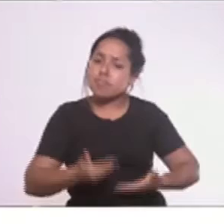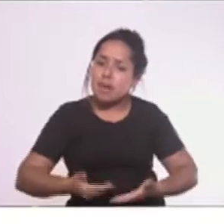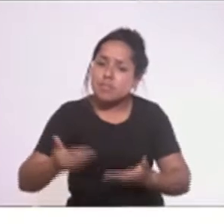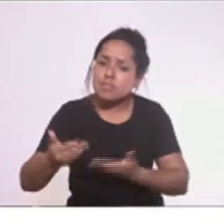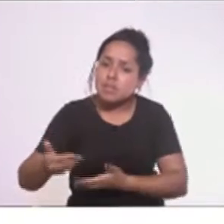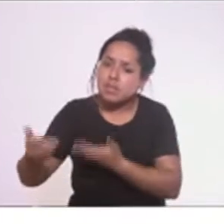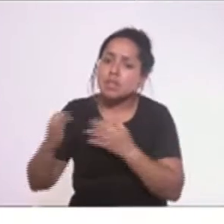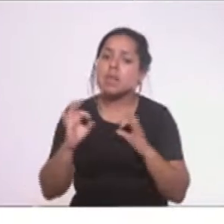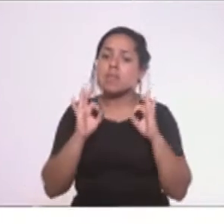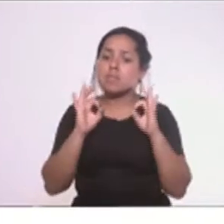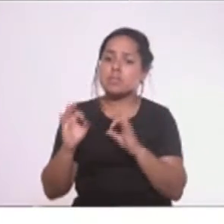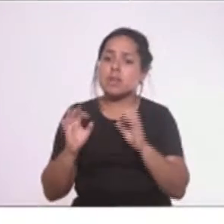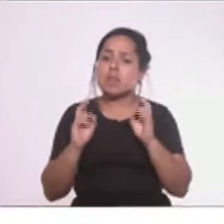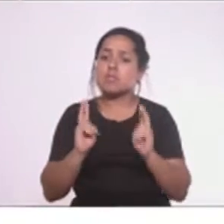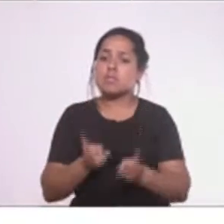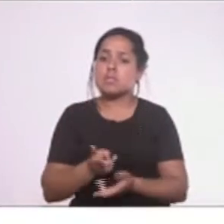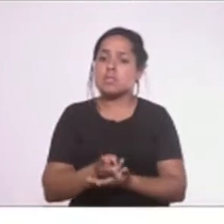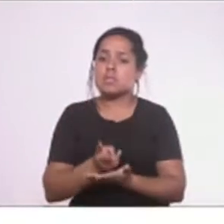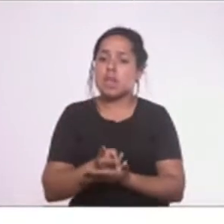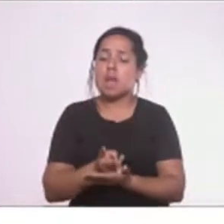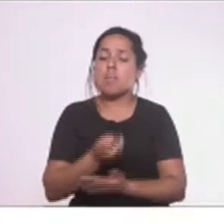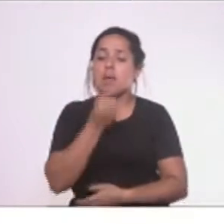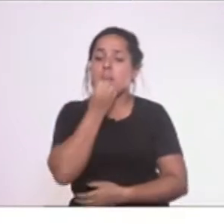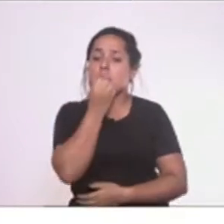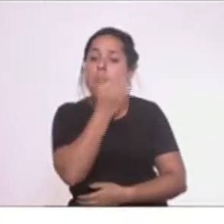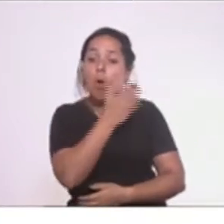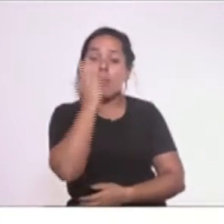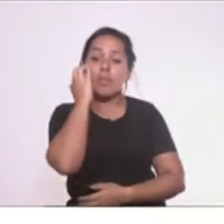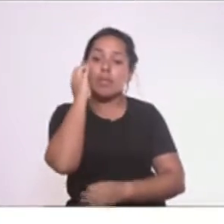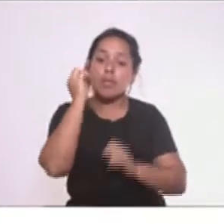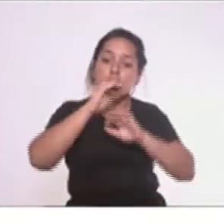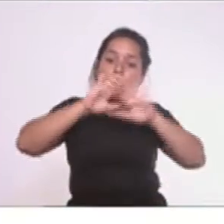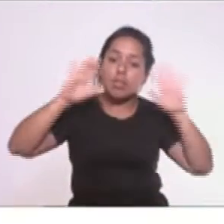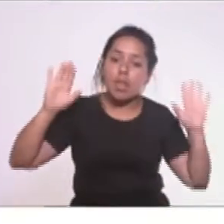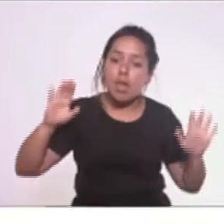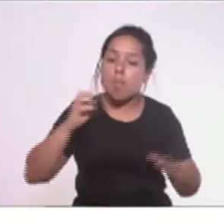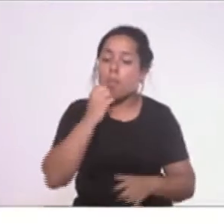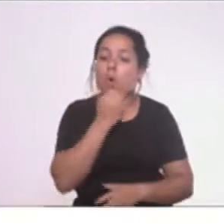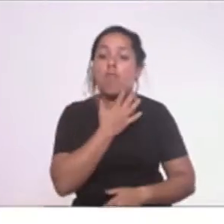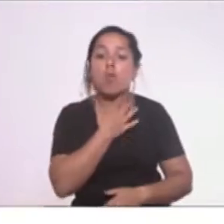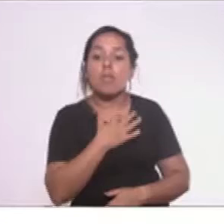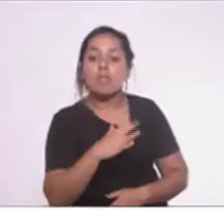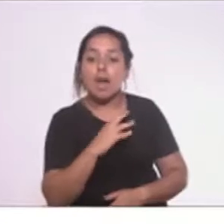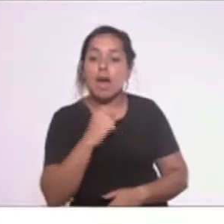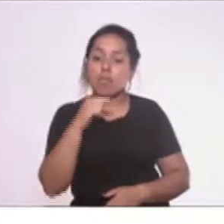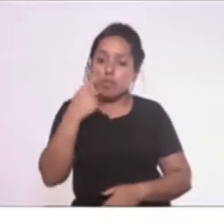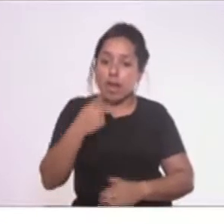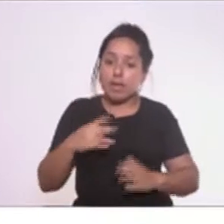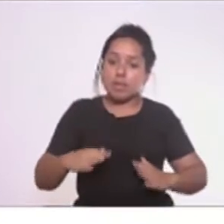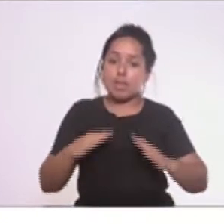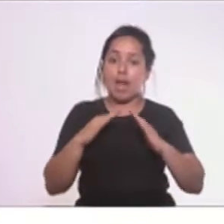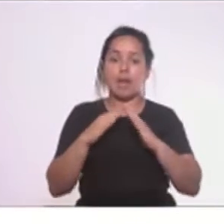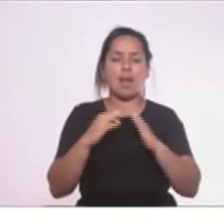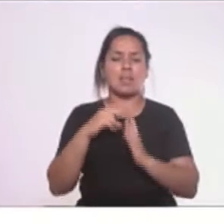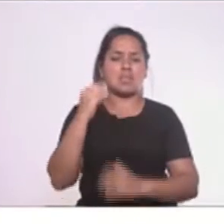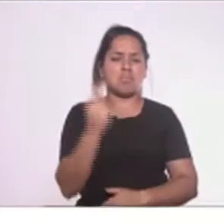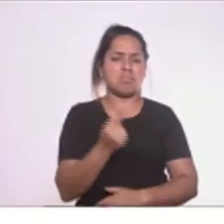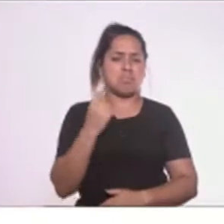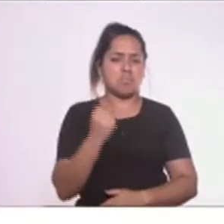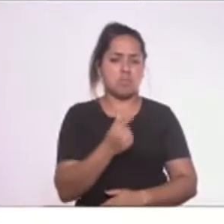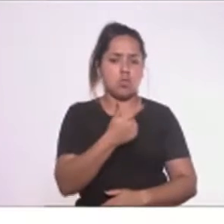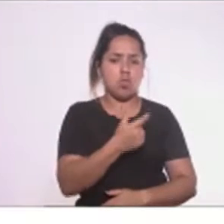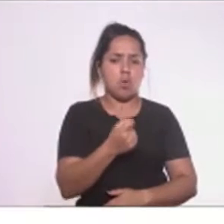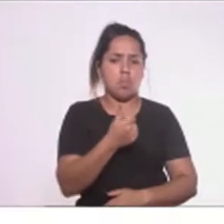e nos compreender, sua boa vontade em nos receber, coisa que aqui na casa, nós que já estamos aqui desde 2002,